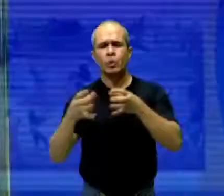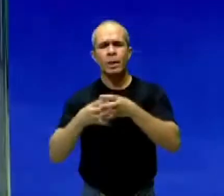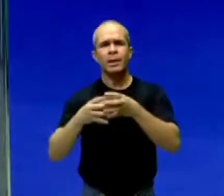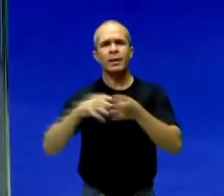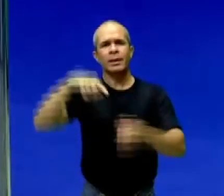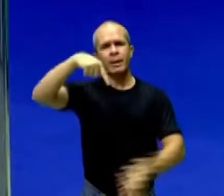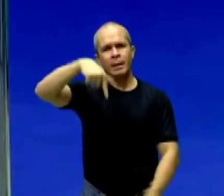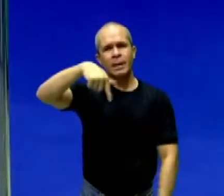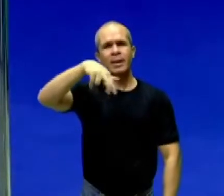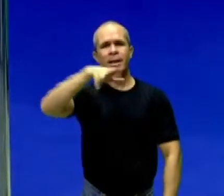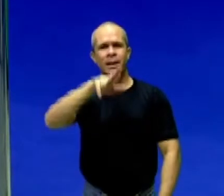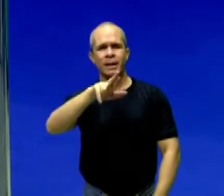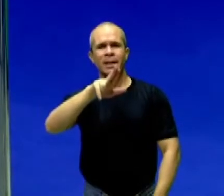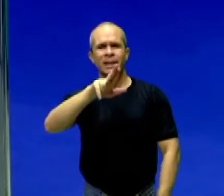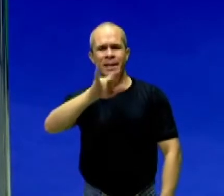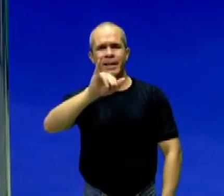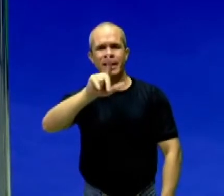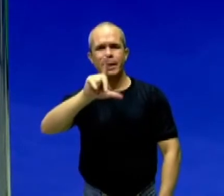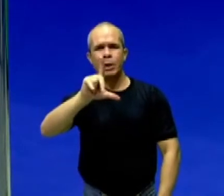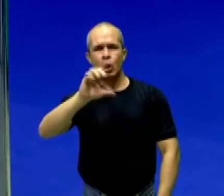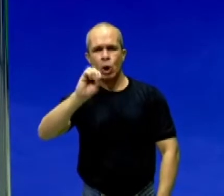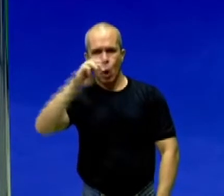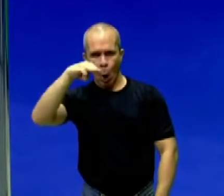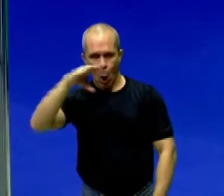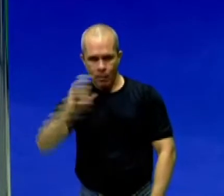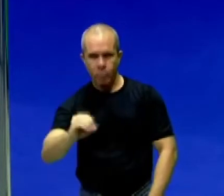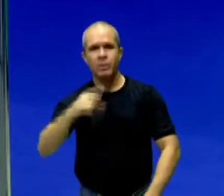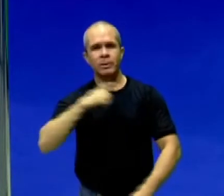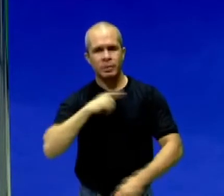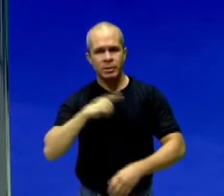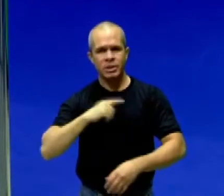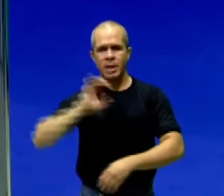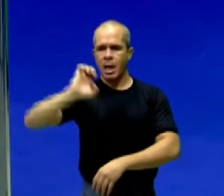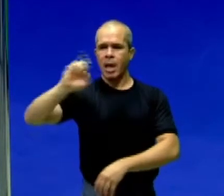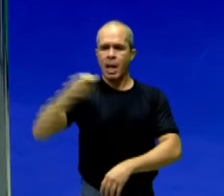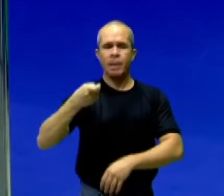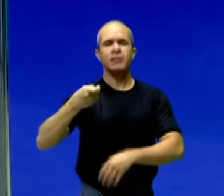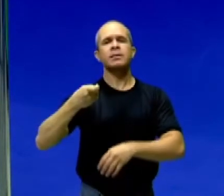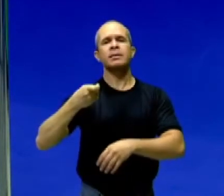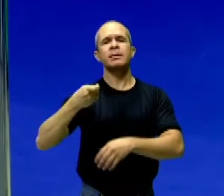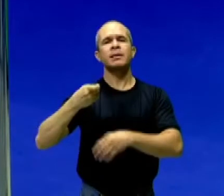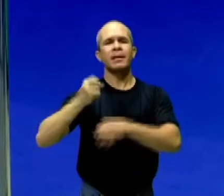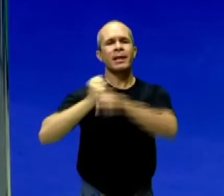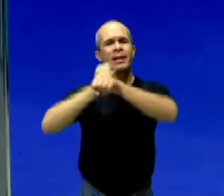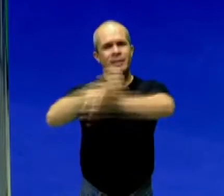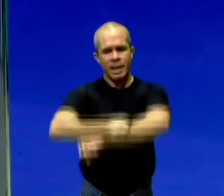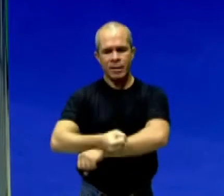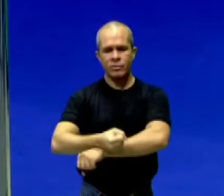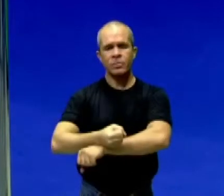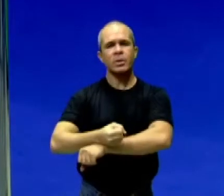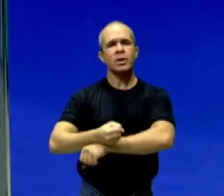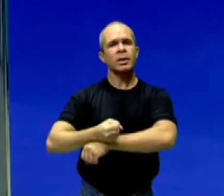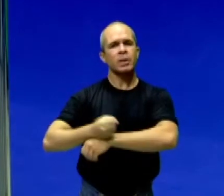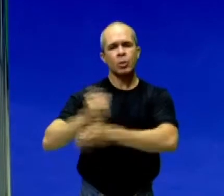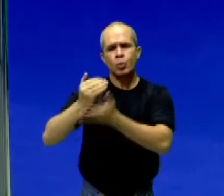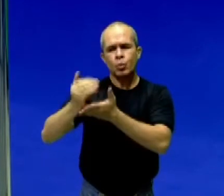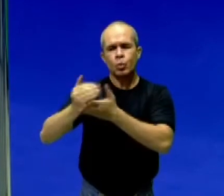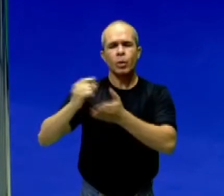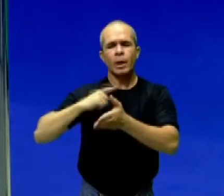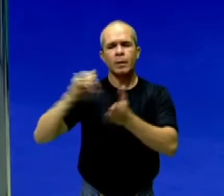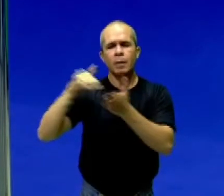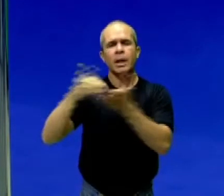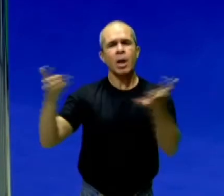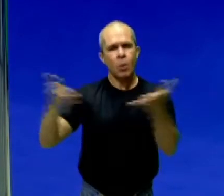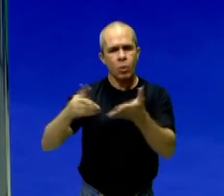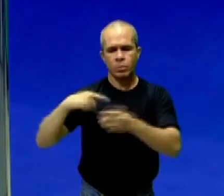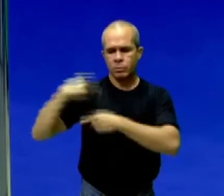quilombolas que nós temos hoje, são remanescentes desses escravos que formaram os quilombos naquela época. Era uma forma de